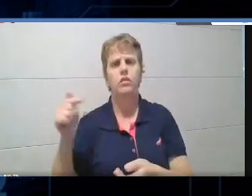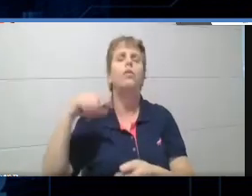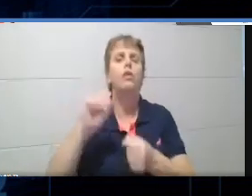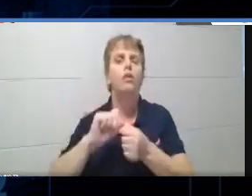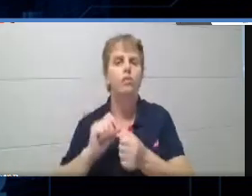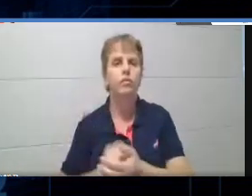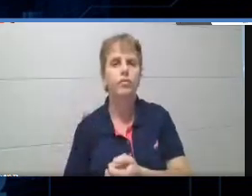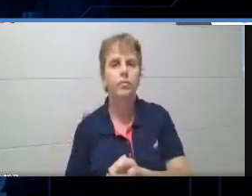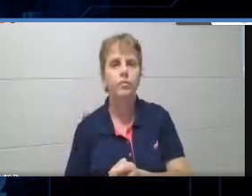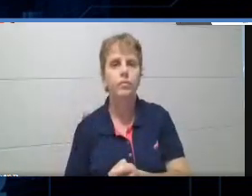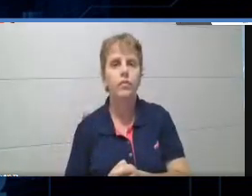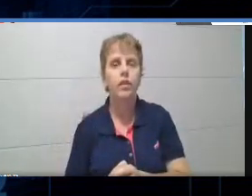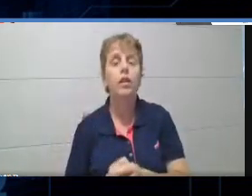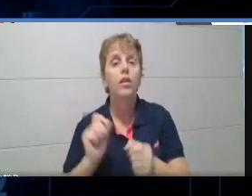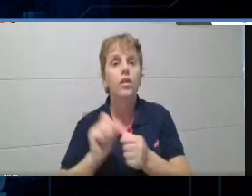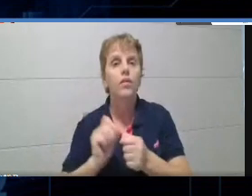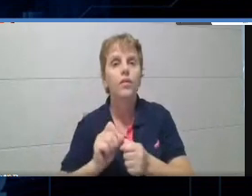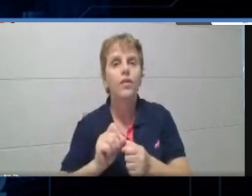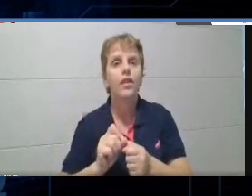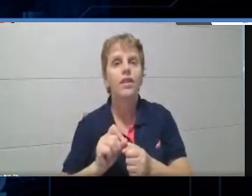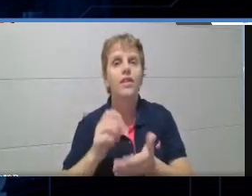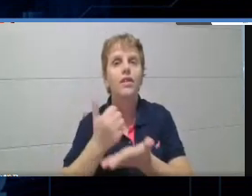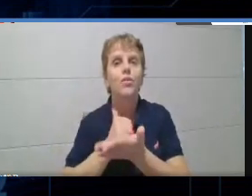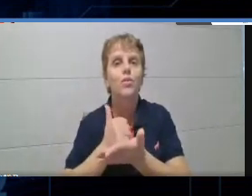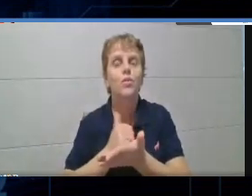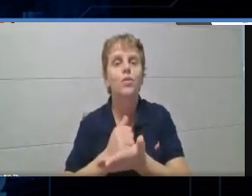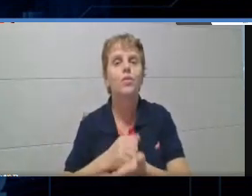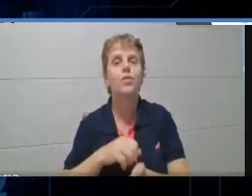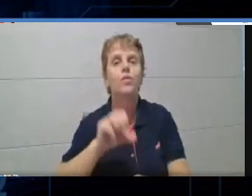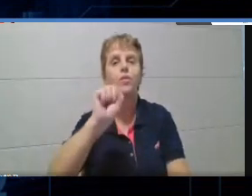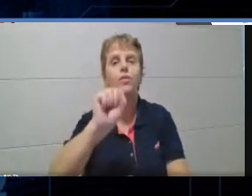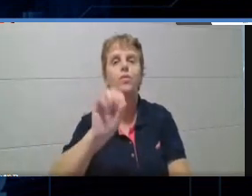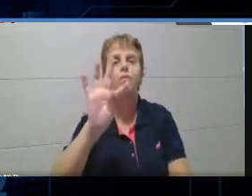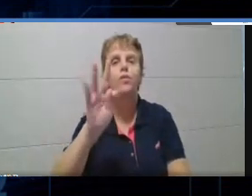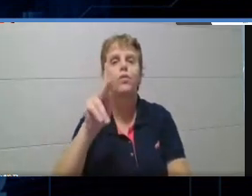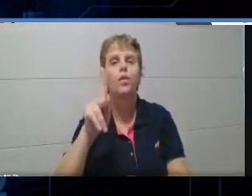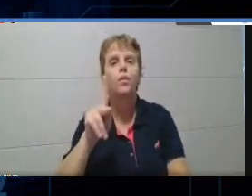o jogo do stop. e essa tabelinha aqui, gente, eu,